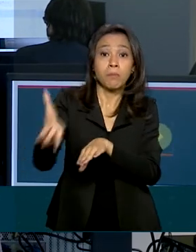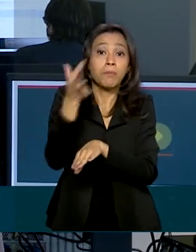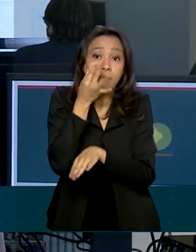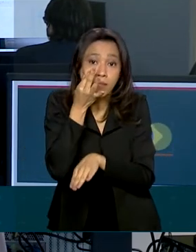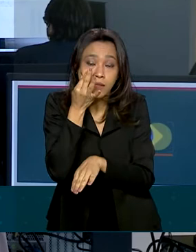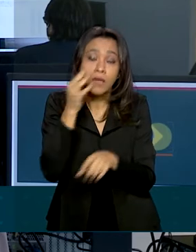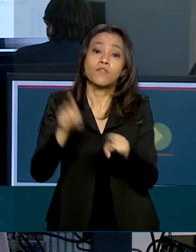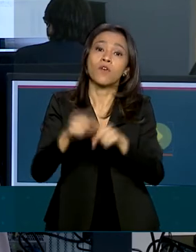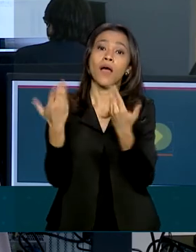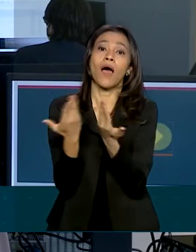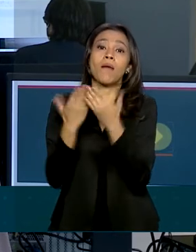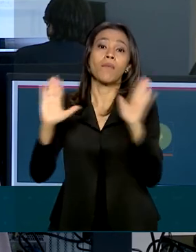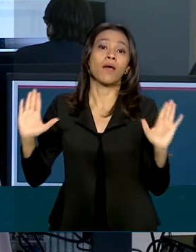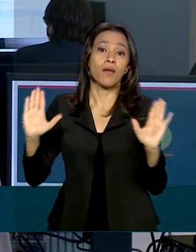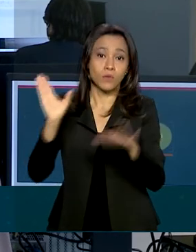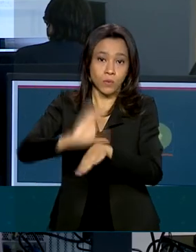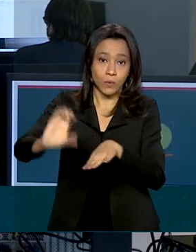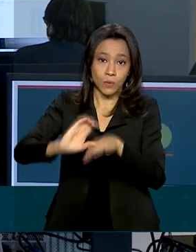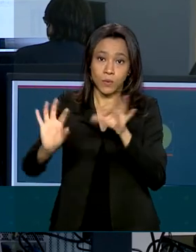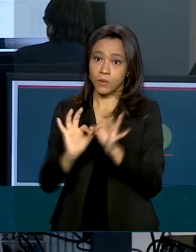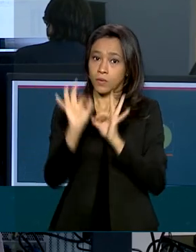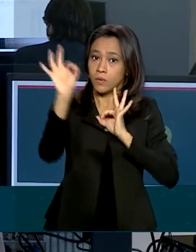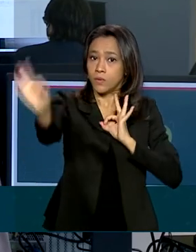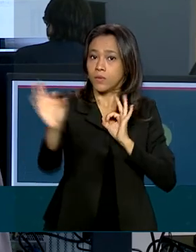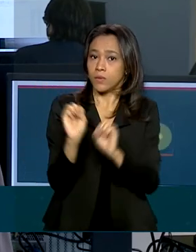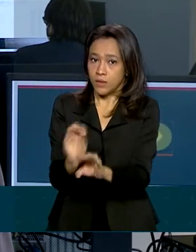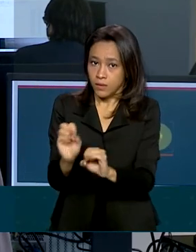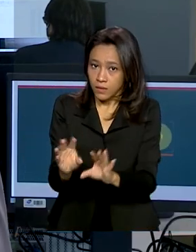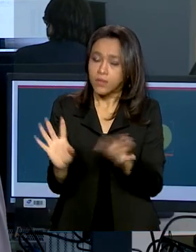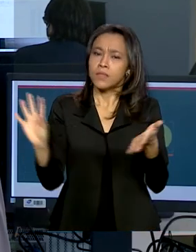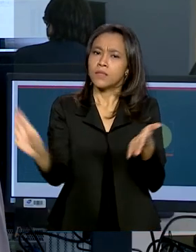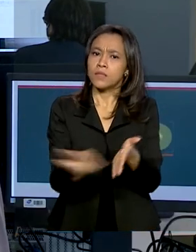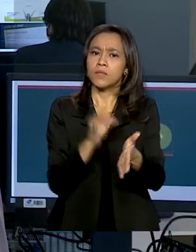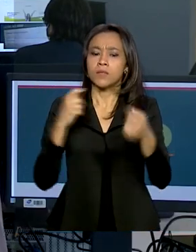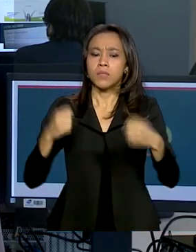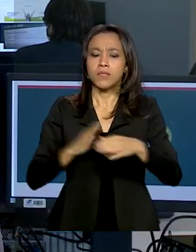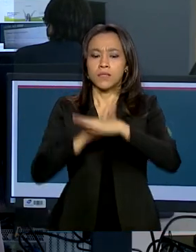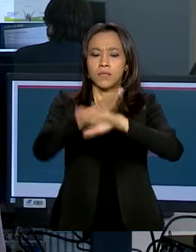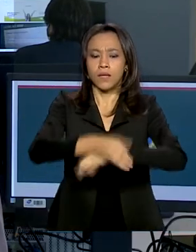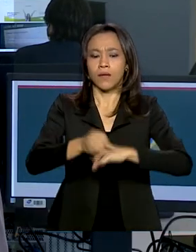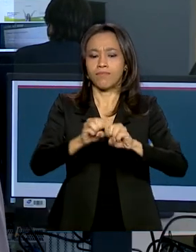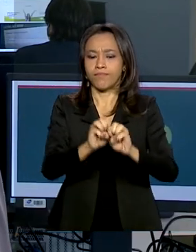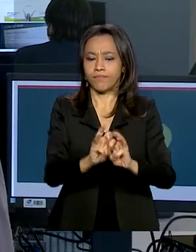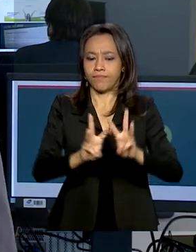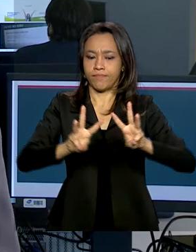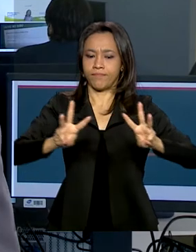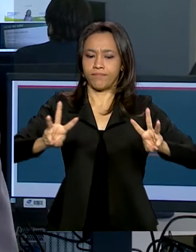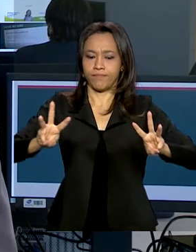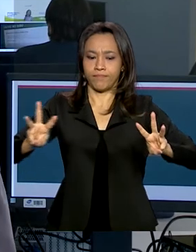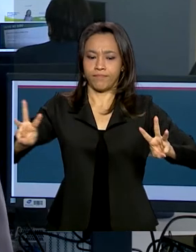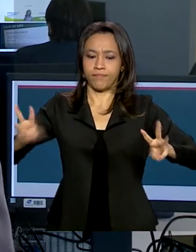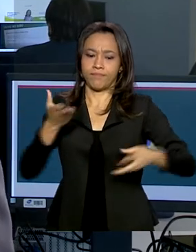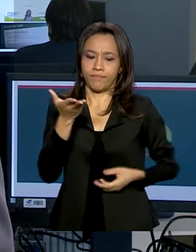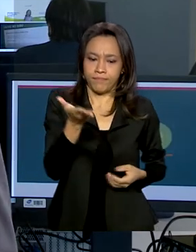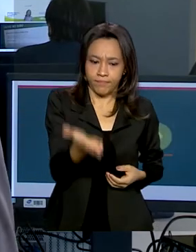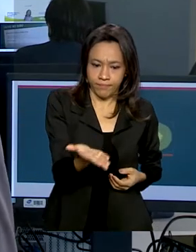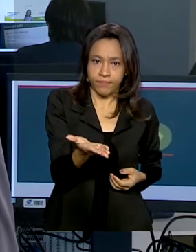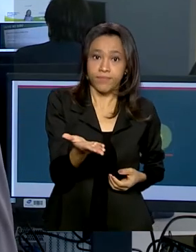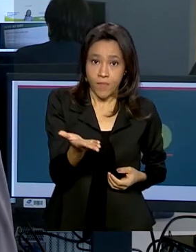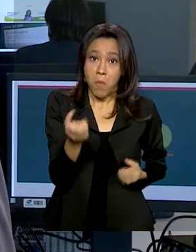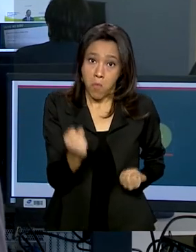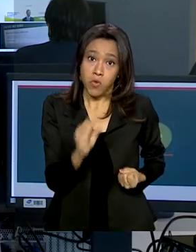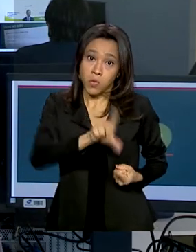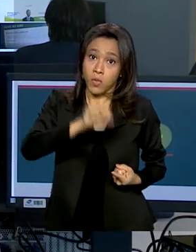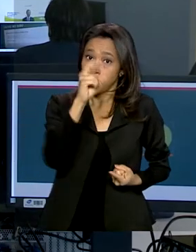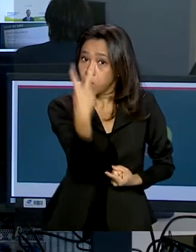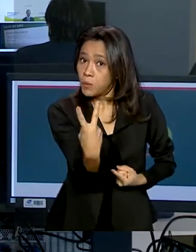modalidade de ensino à distância. A inscrição deve ser feita no site do Ministério da Educação. O candidato poderá escolher até duas opções de